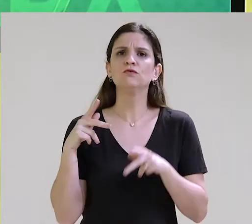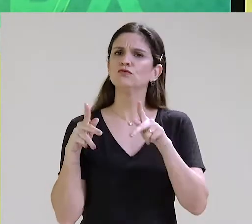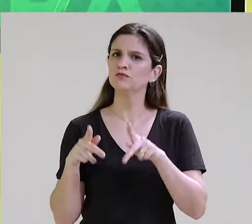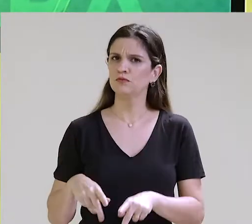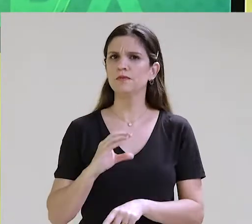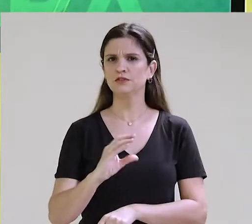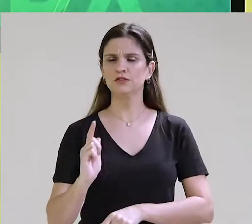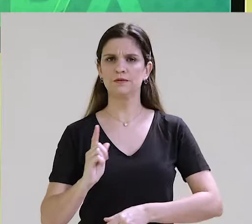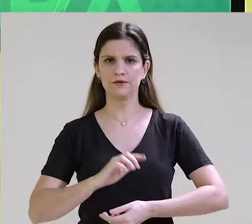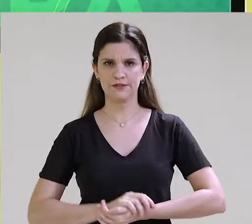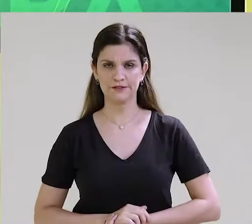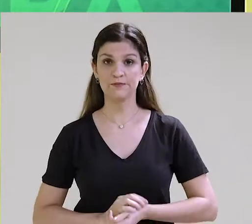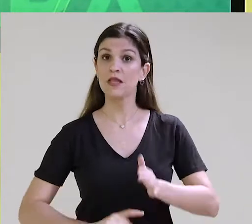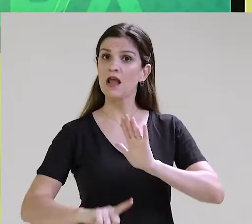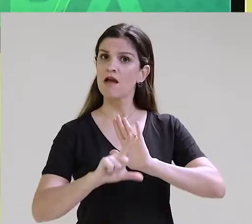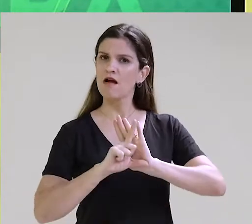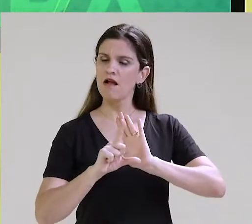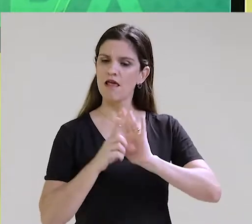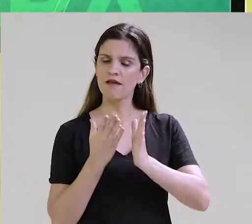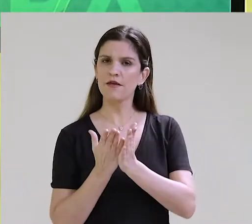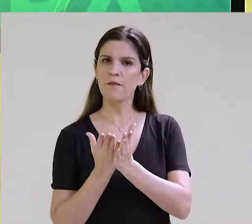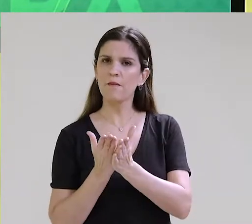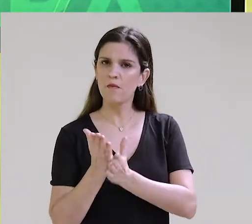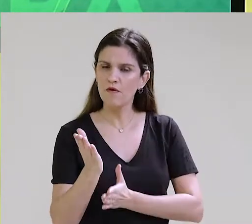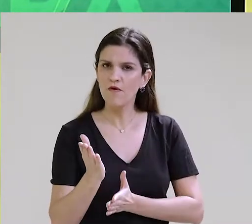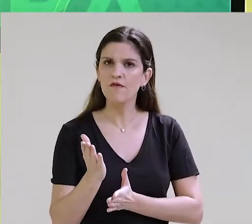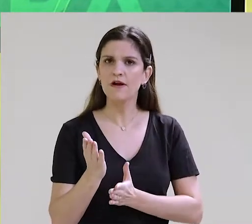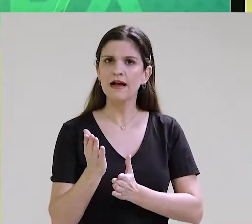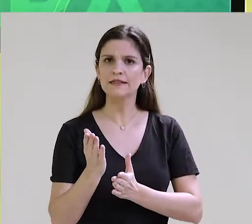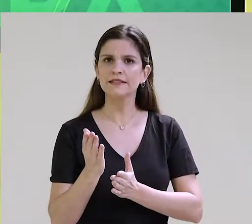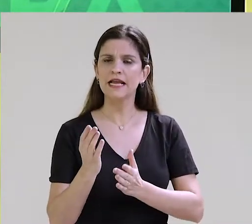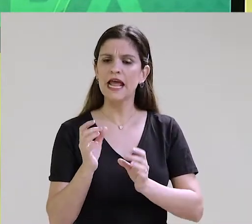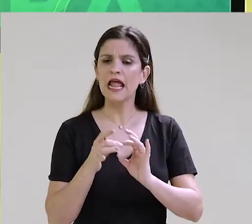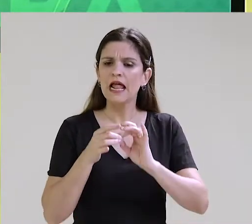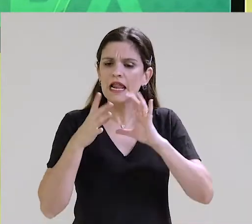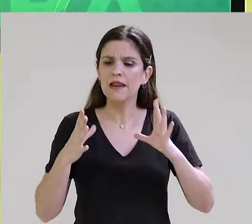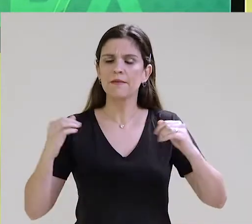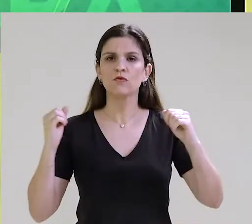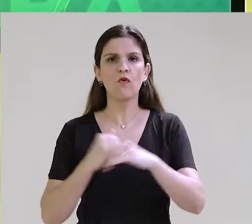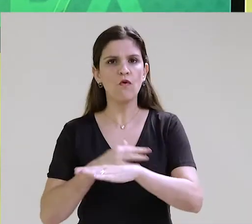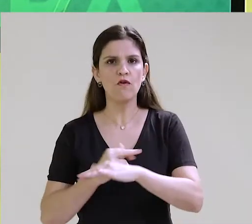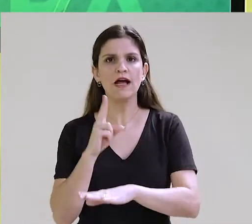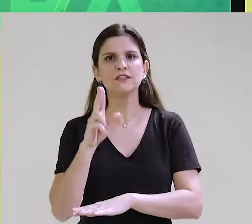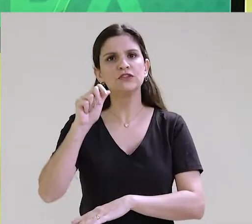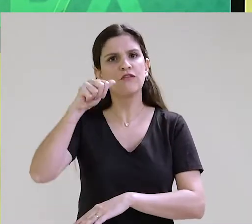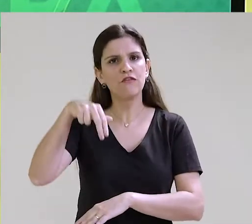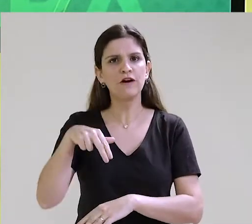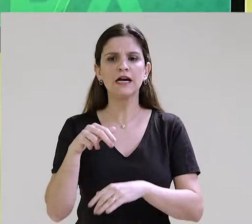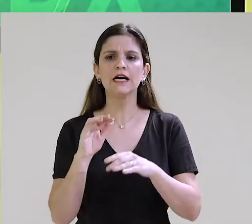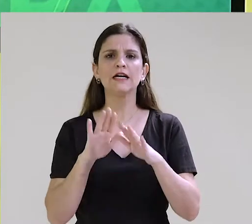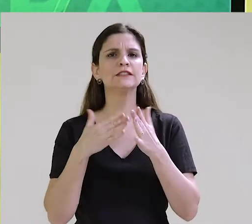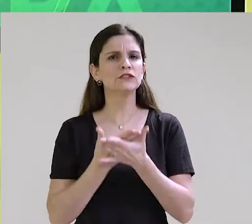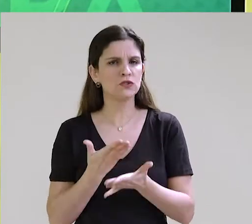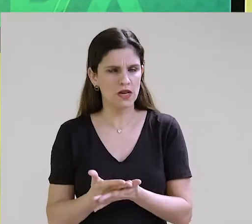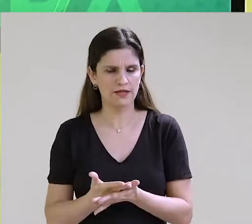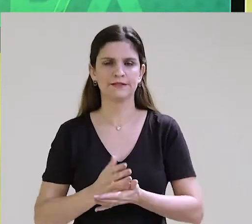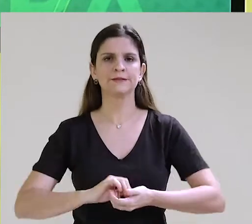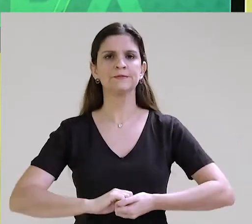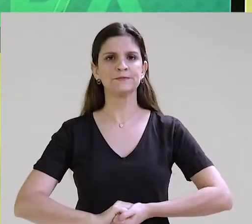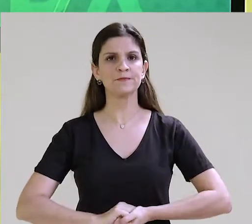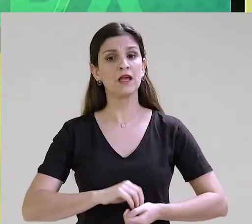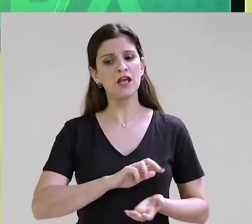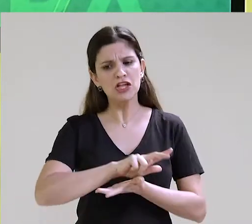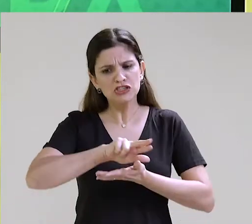lei aprovada pelos vereadores, é liberado o transporte de passageiros em vans escolares. Entre outras